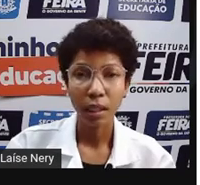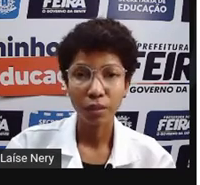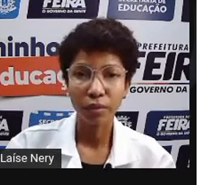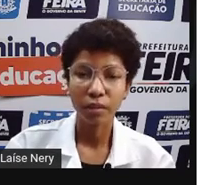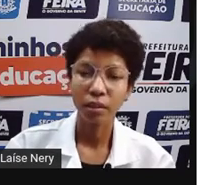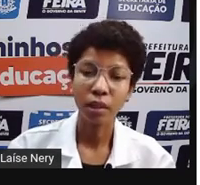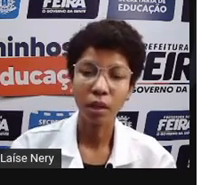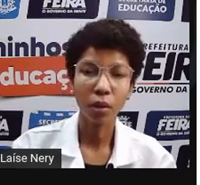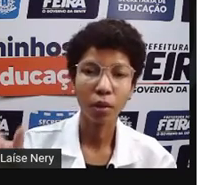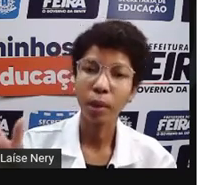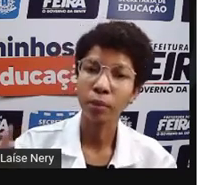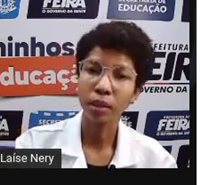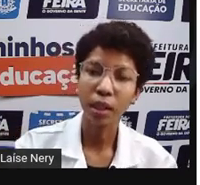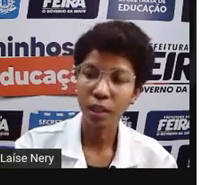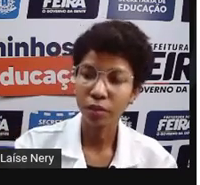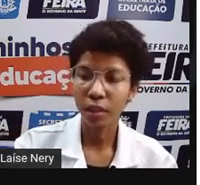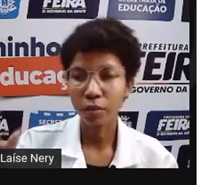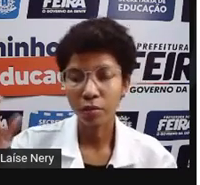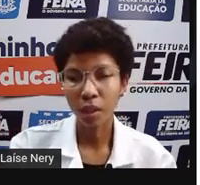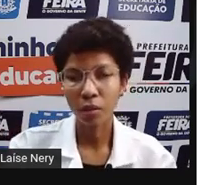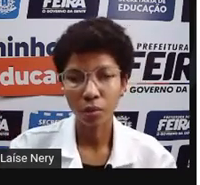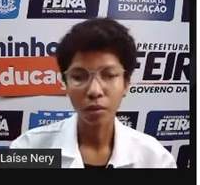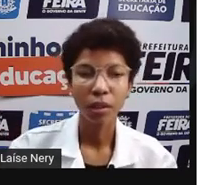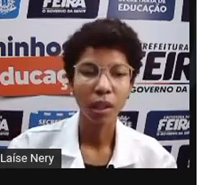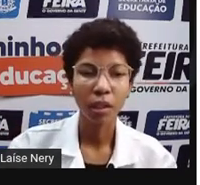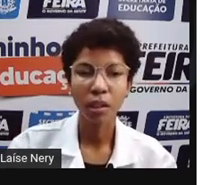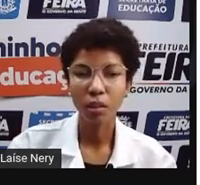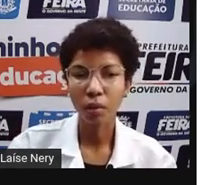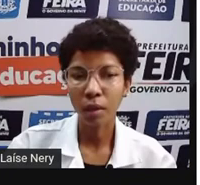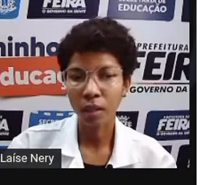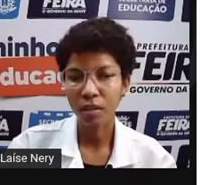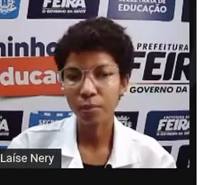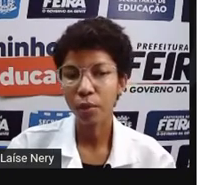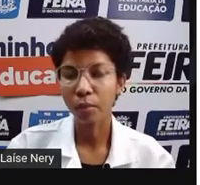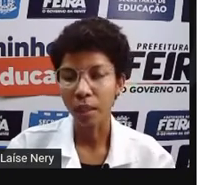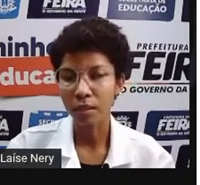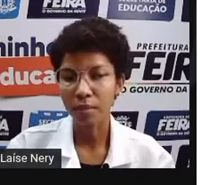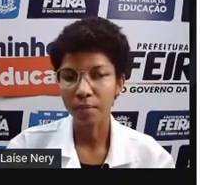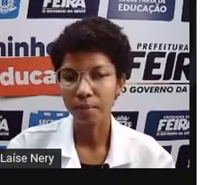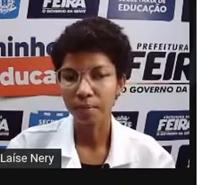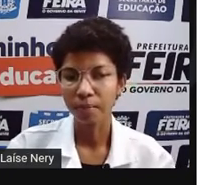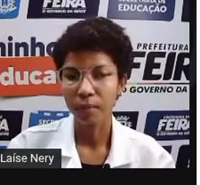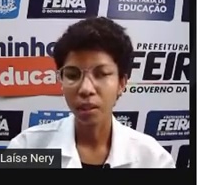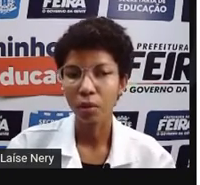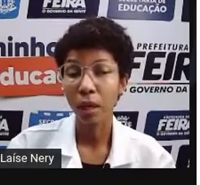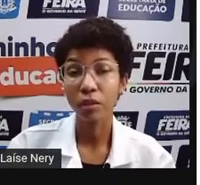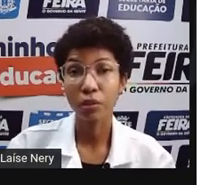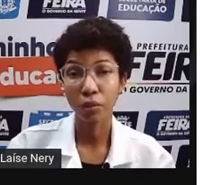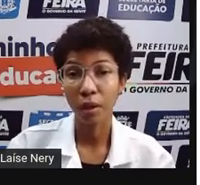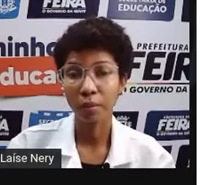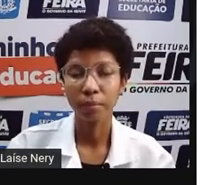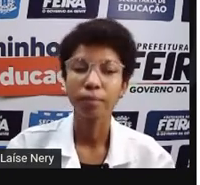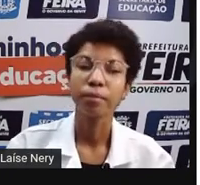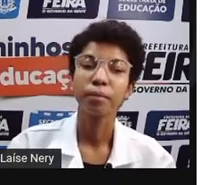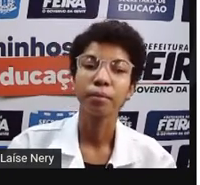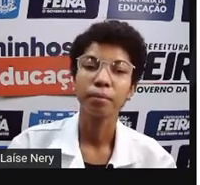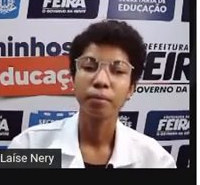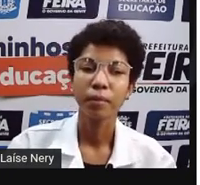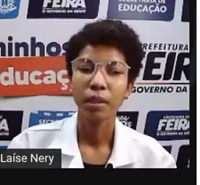tarifa. Então, ela cobra uma tarifa, um valor em kilowatts por mês, kilowatts hora.